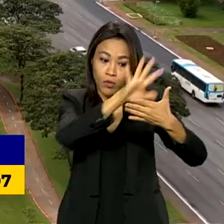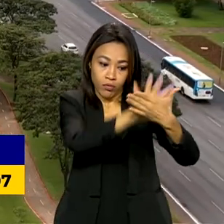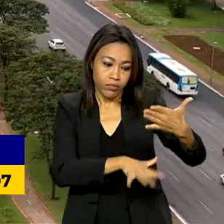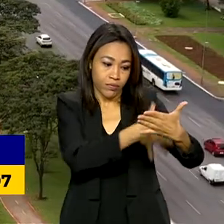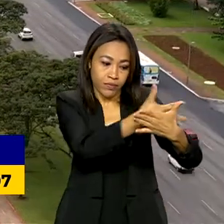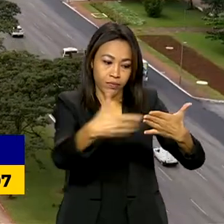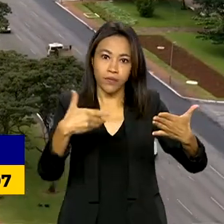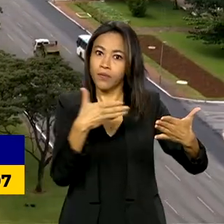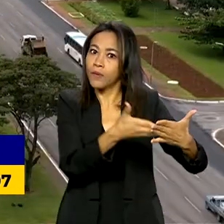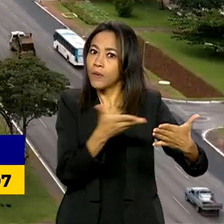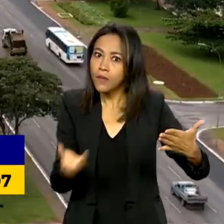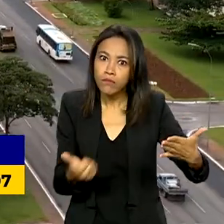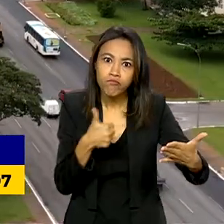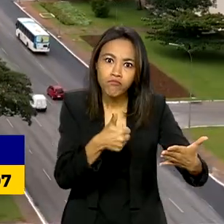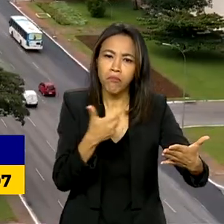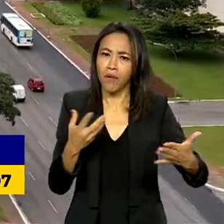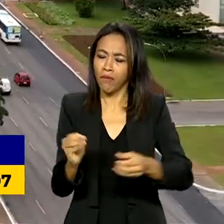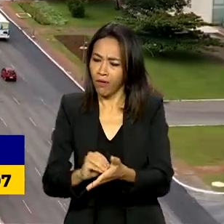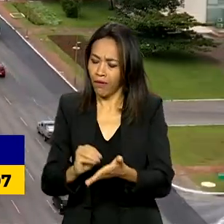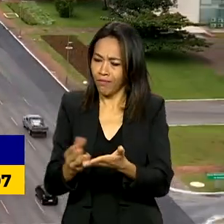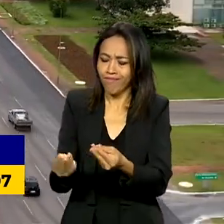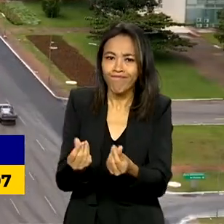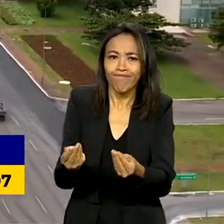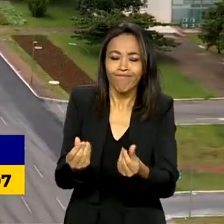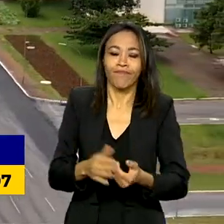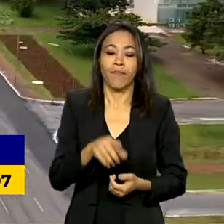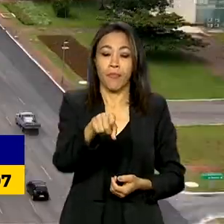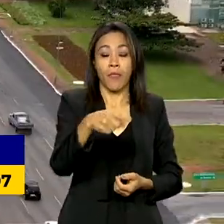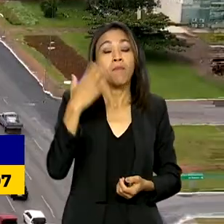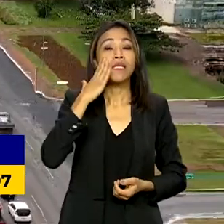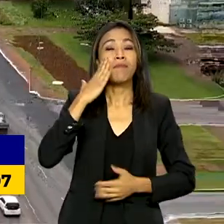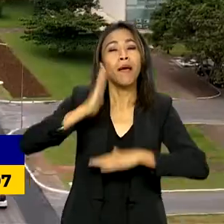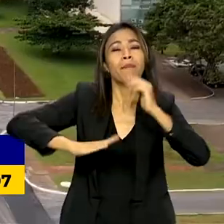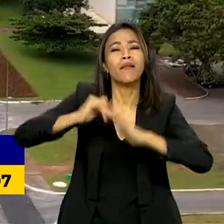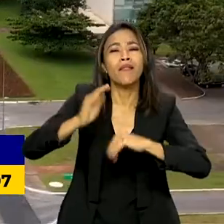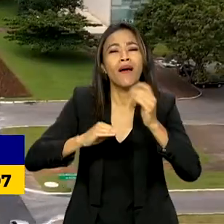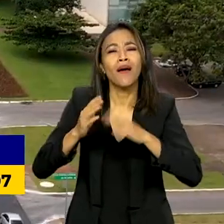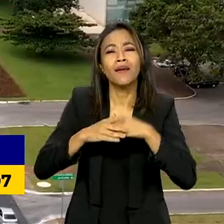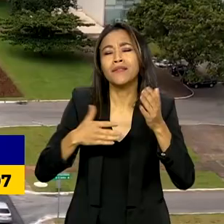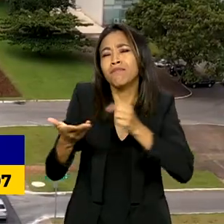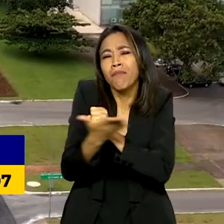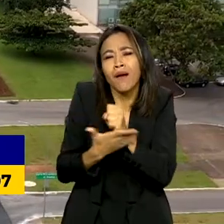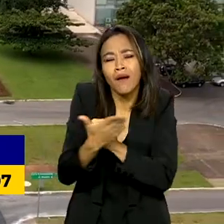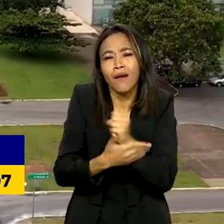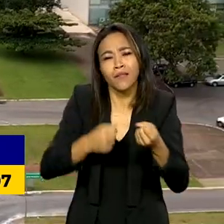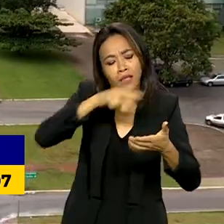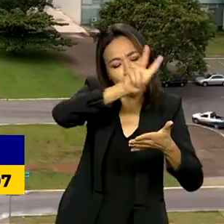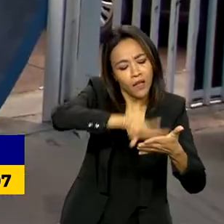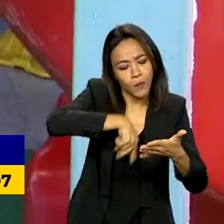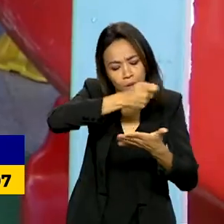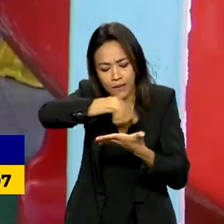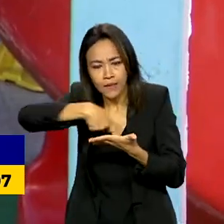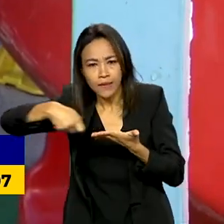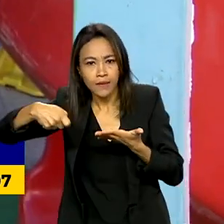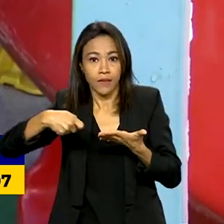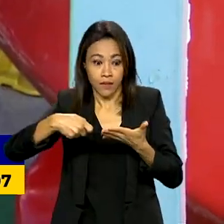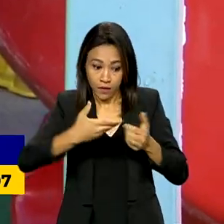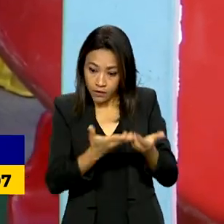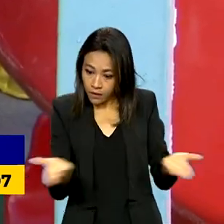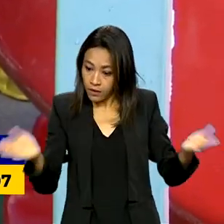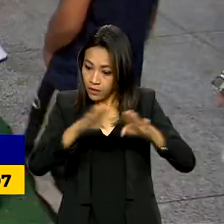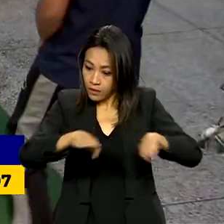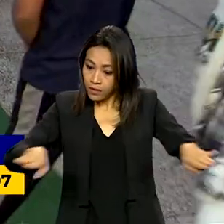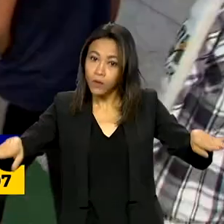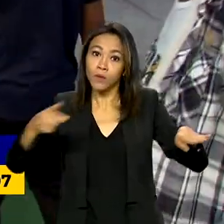Segundo o Ministério da Educação, avaliação sobre habilidades básicas de leitura e de escrita nos estudantes nas